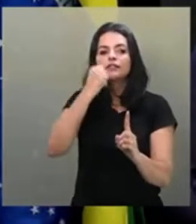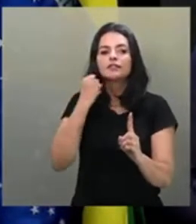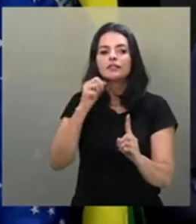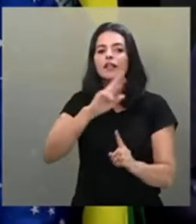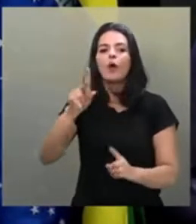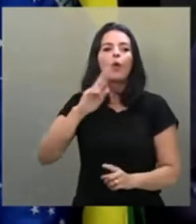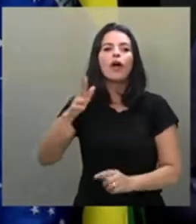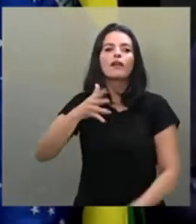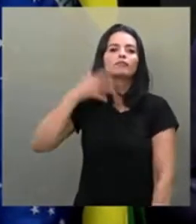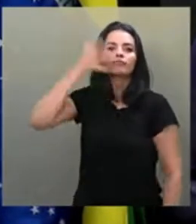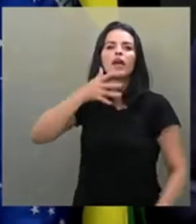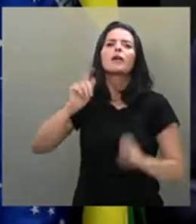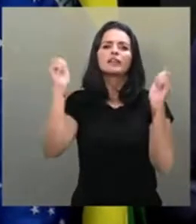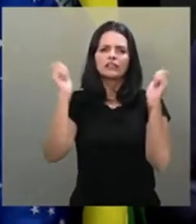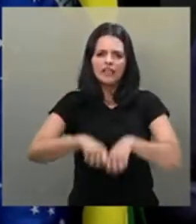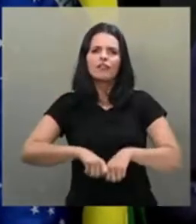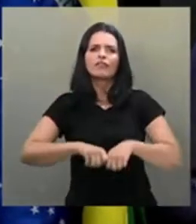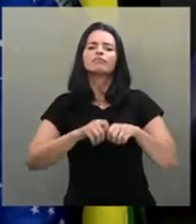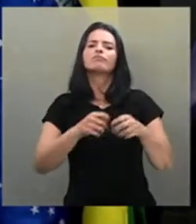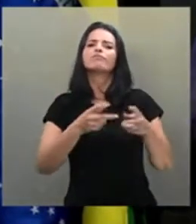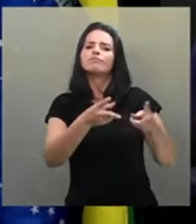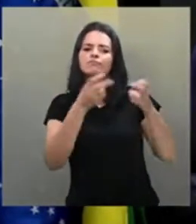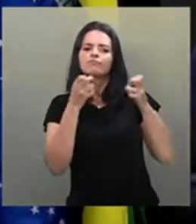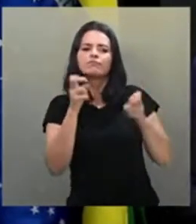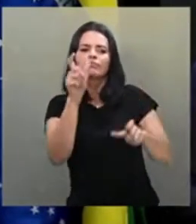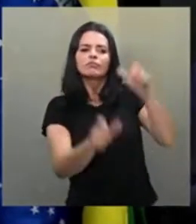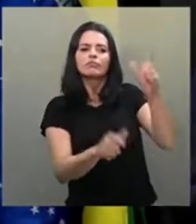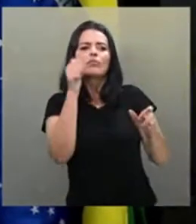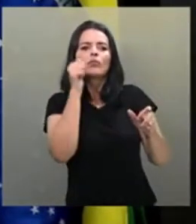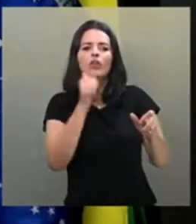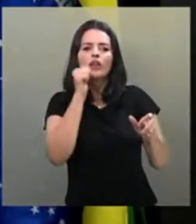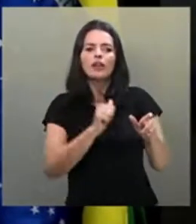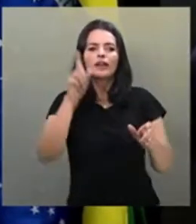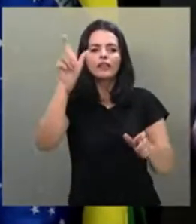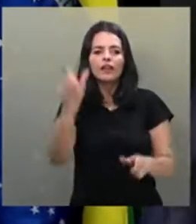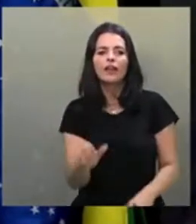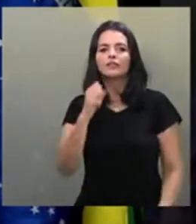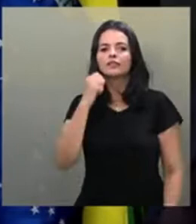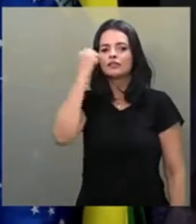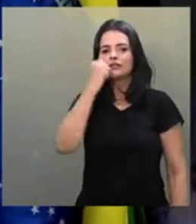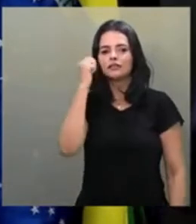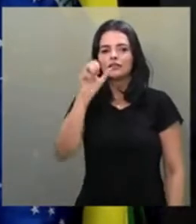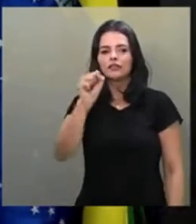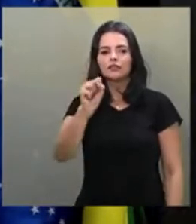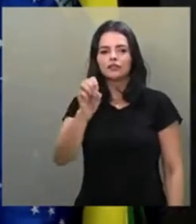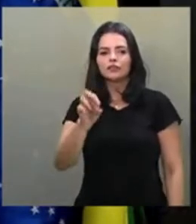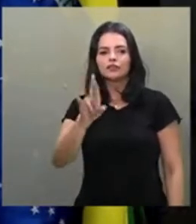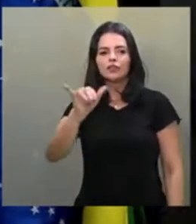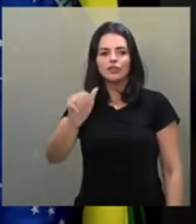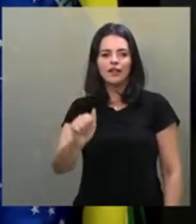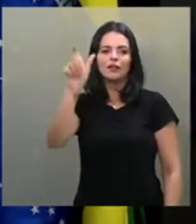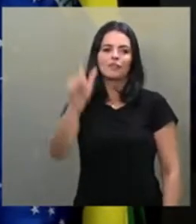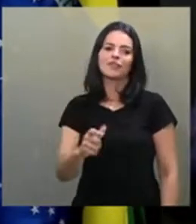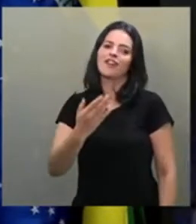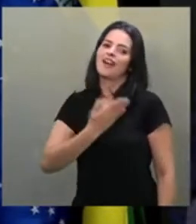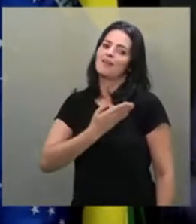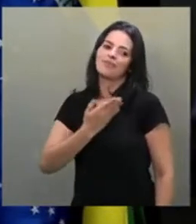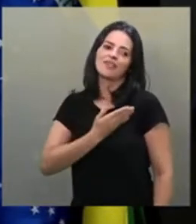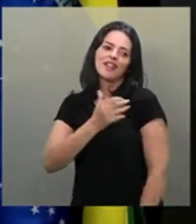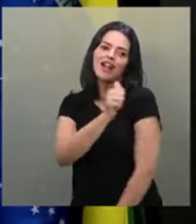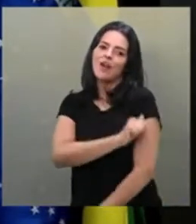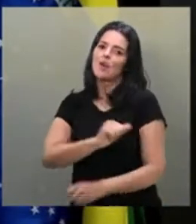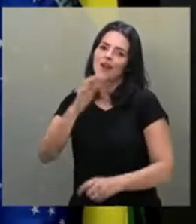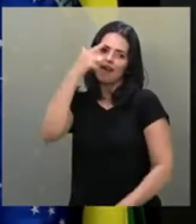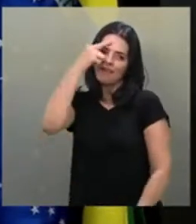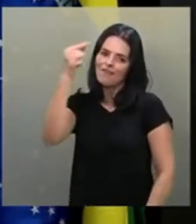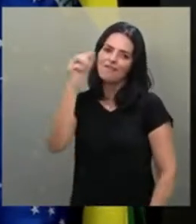teve a capacidade de olhar pelas mulheres e pelo Brasil acima de um projeto político que é a senadora Soraya. Minha amiga, minha aluna na faculdade,